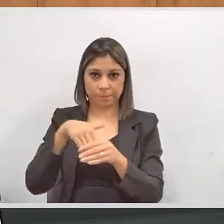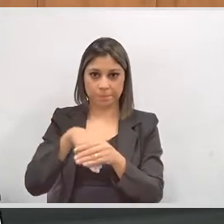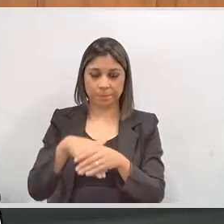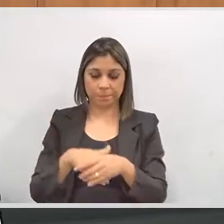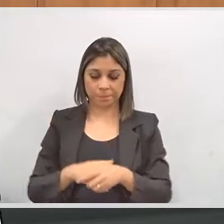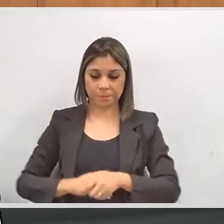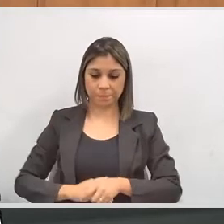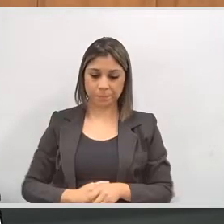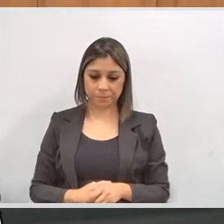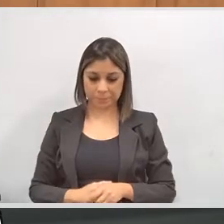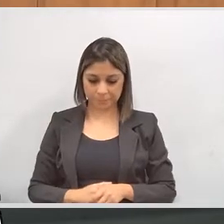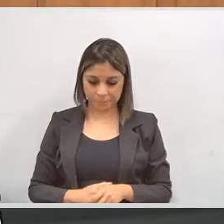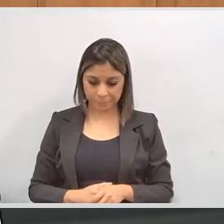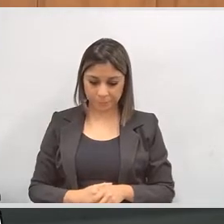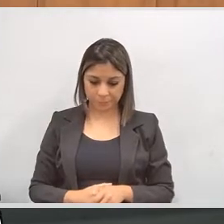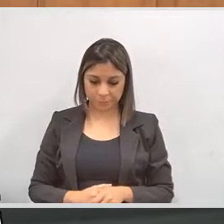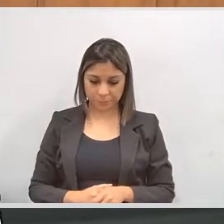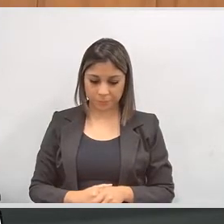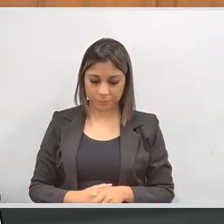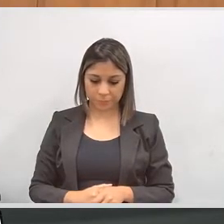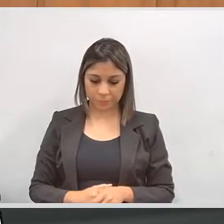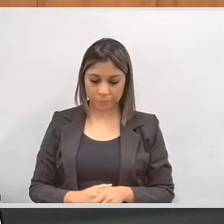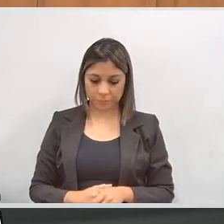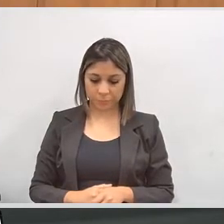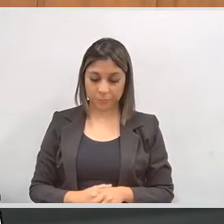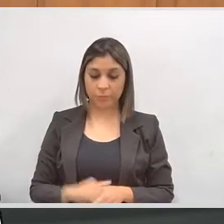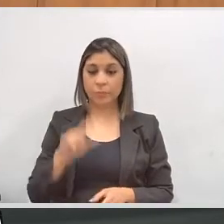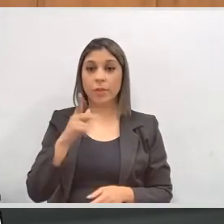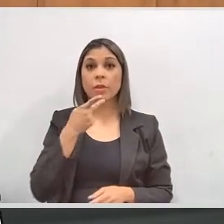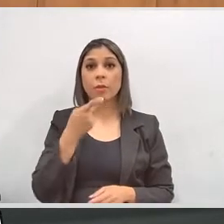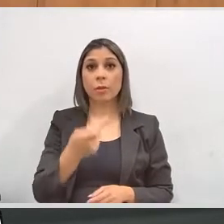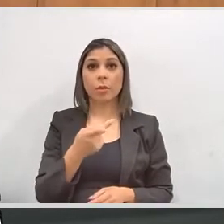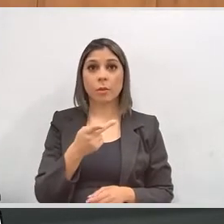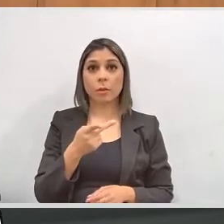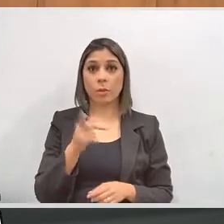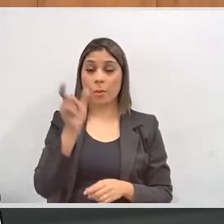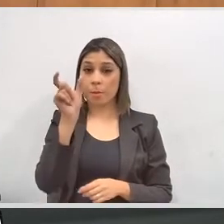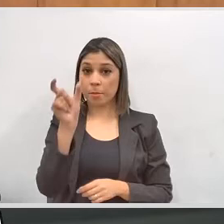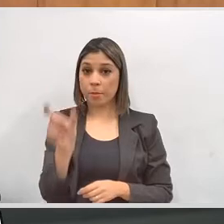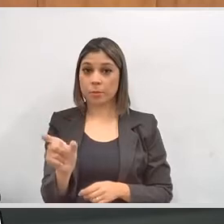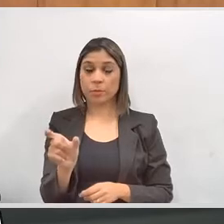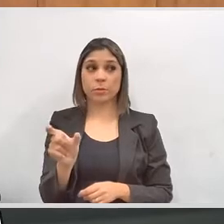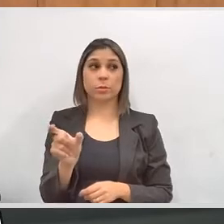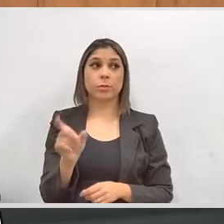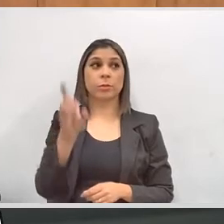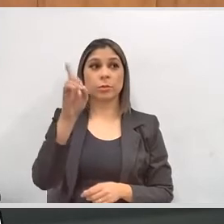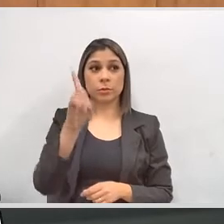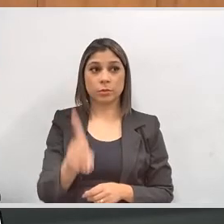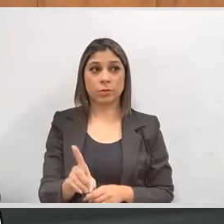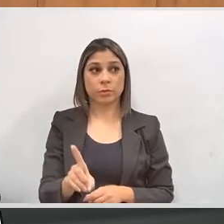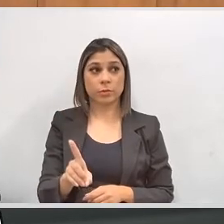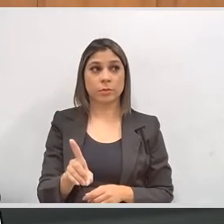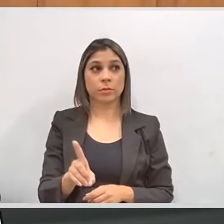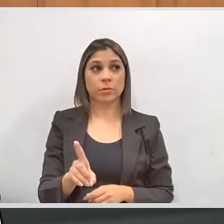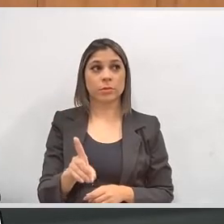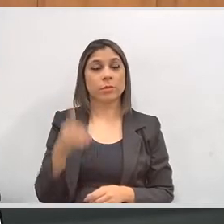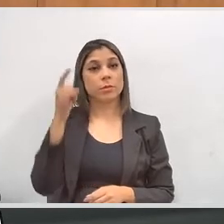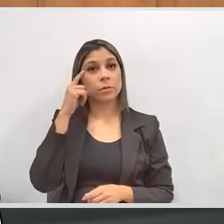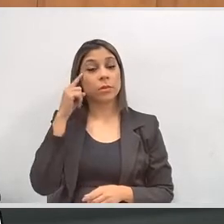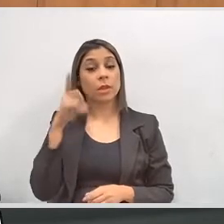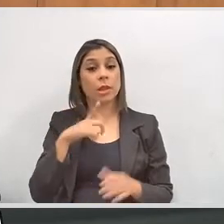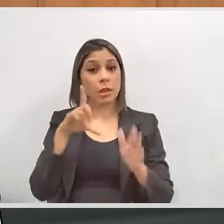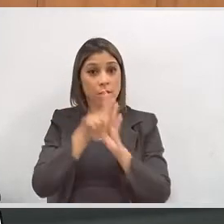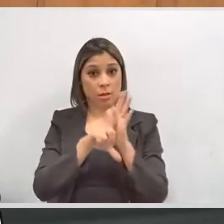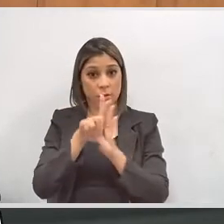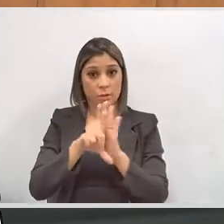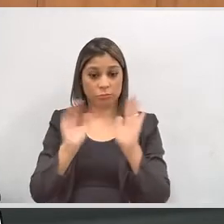em si. Que você me disse, que para as pessoas com deficiência intelectual existe uma